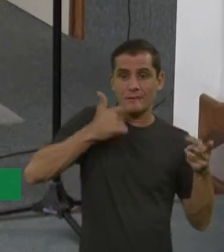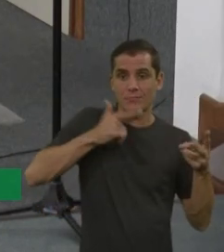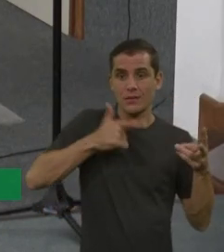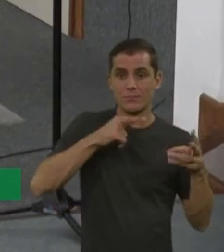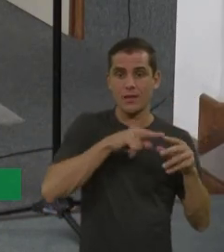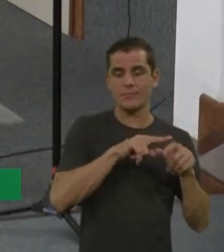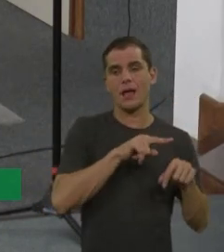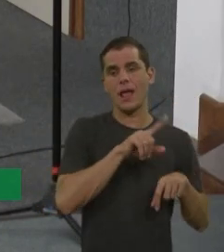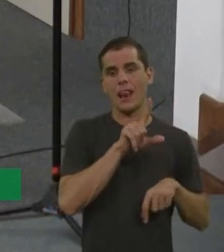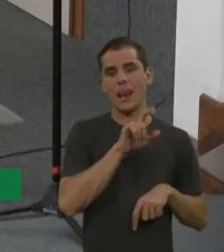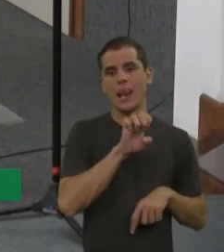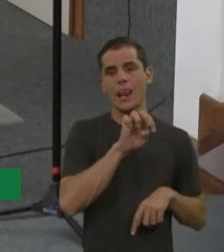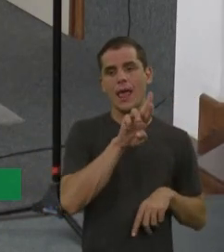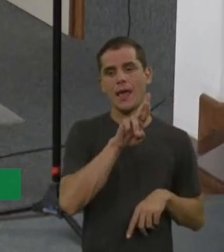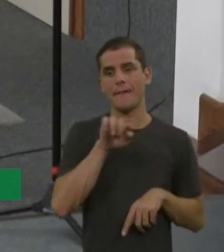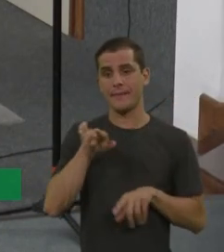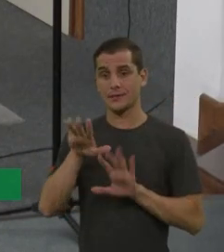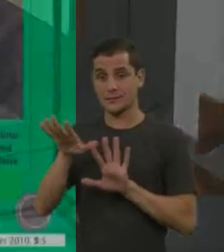Tá?